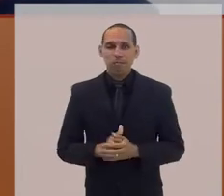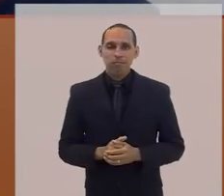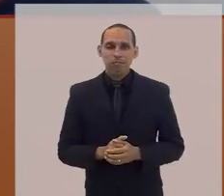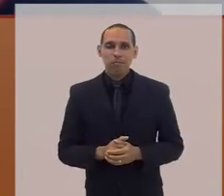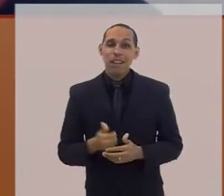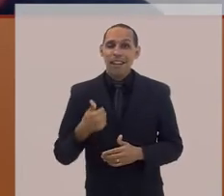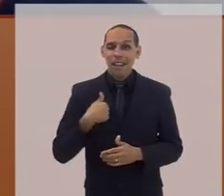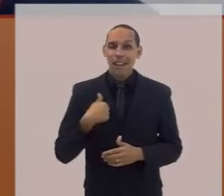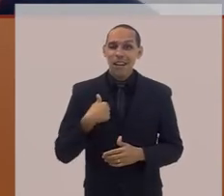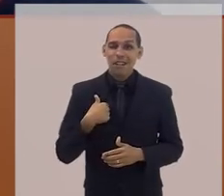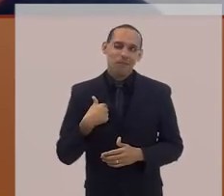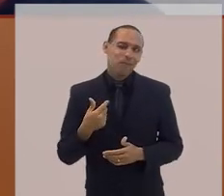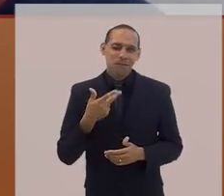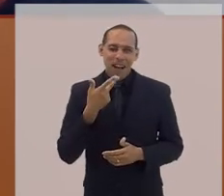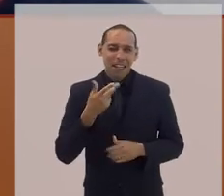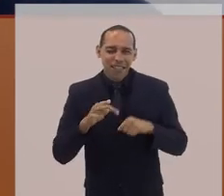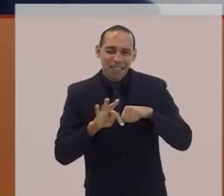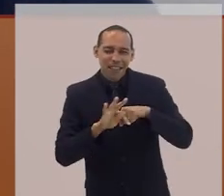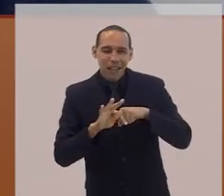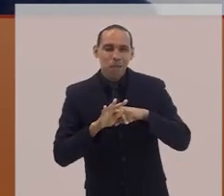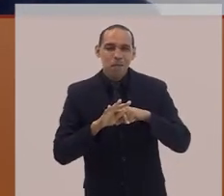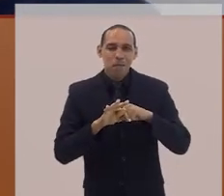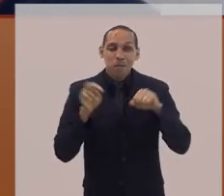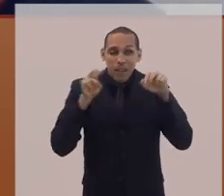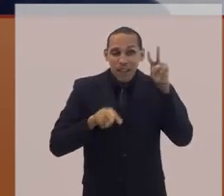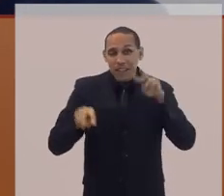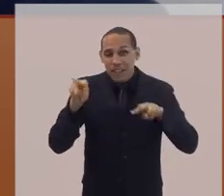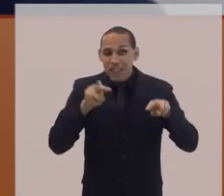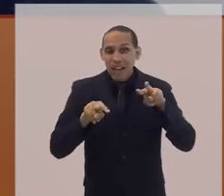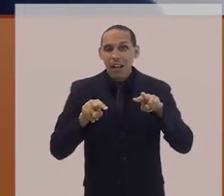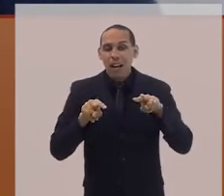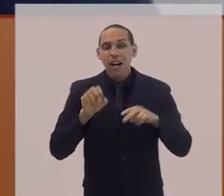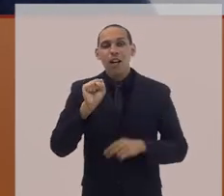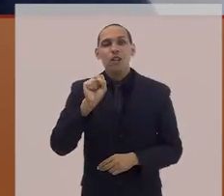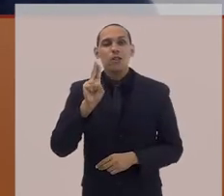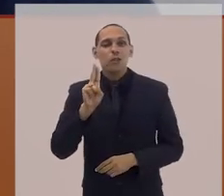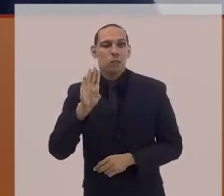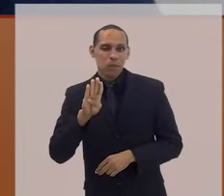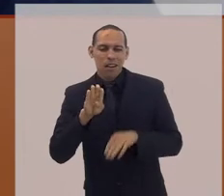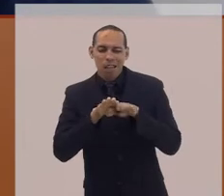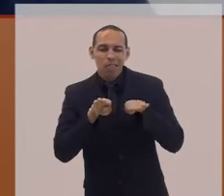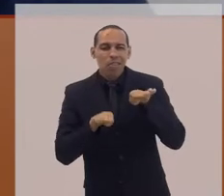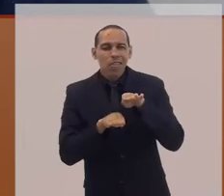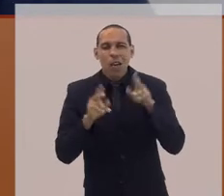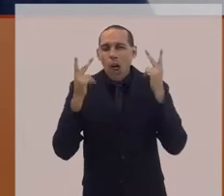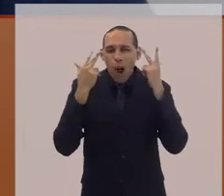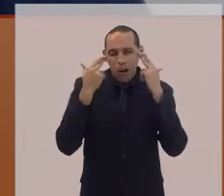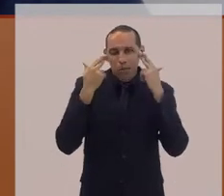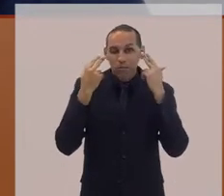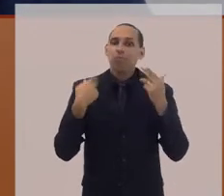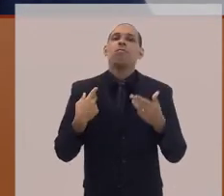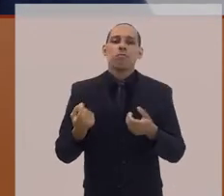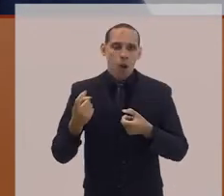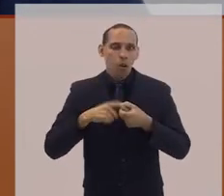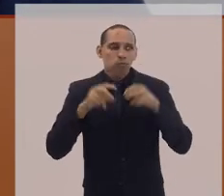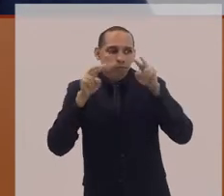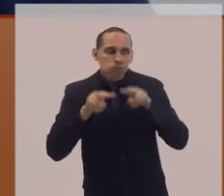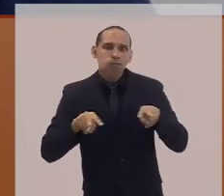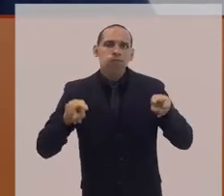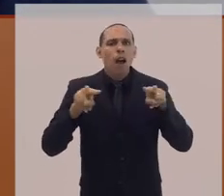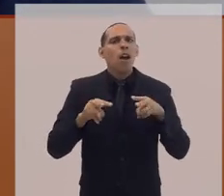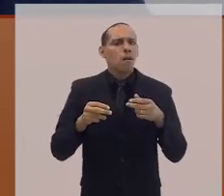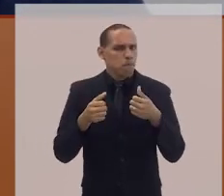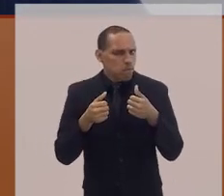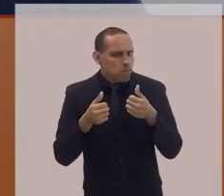subnormal. Eu recuperei parte significativa da minha visão, é importante dizer isso.